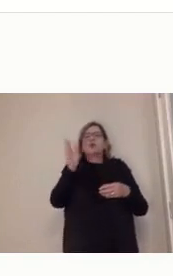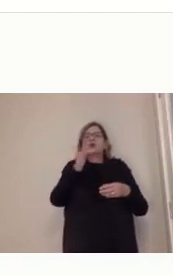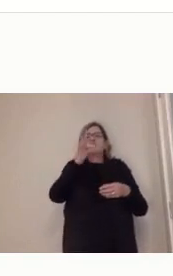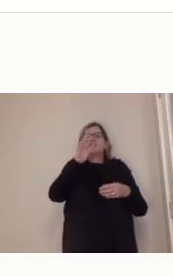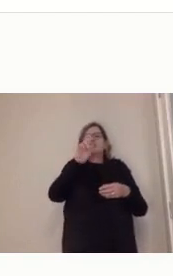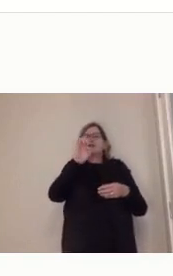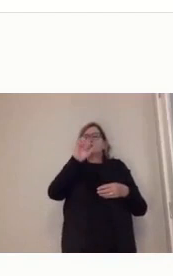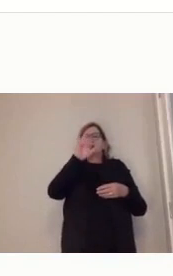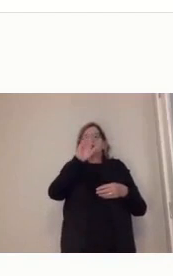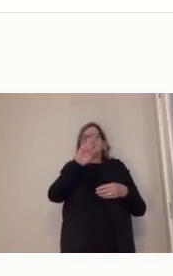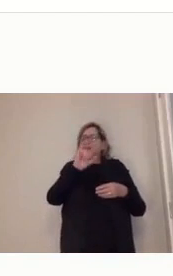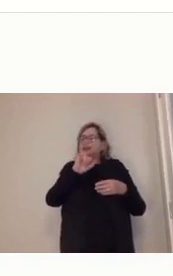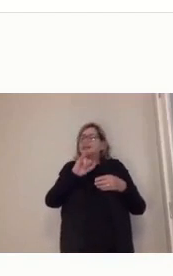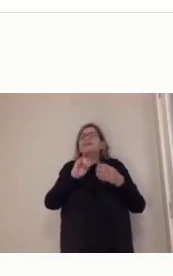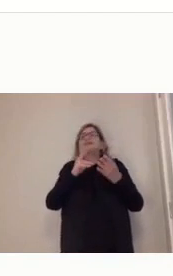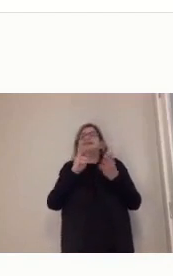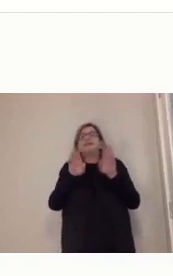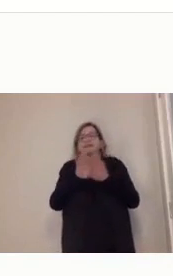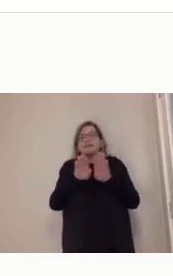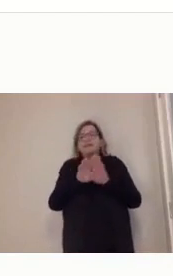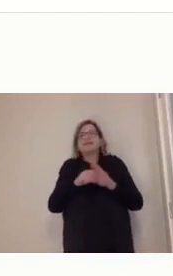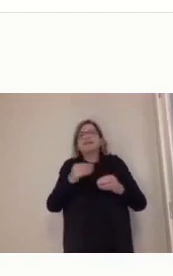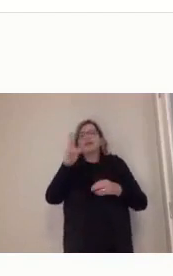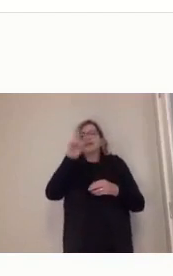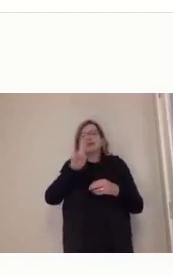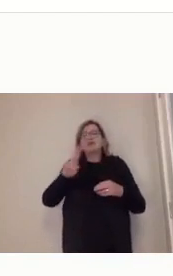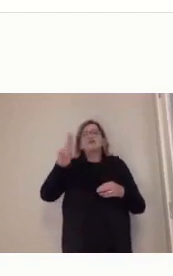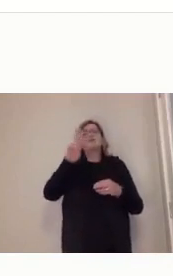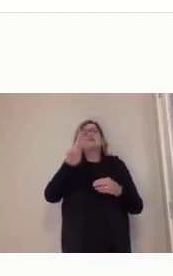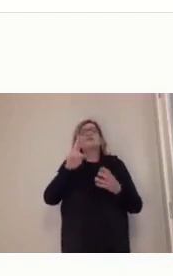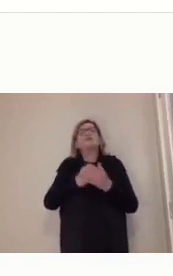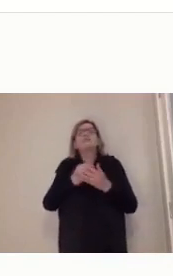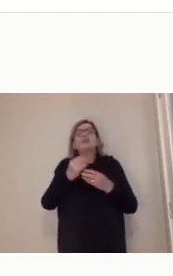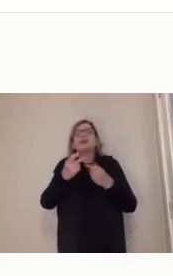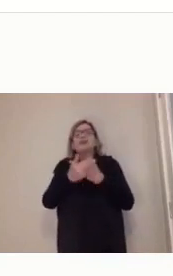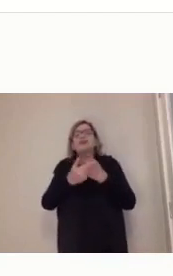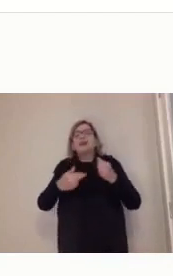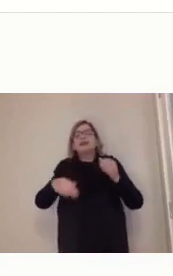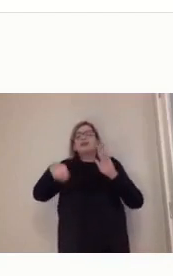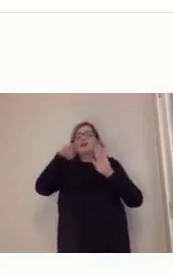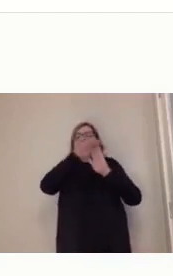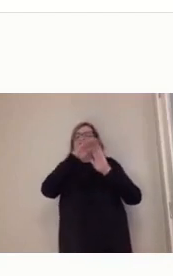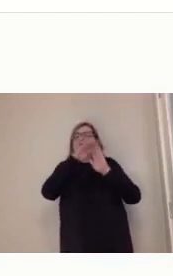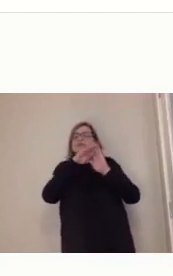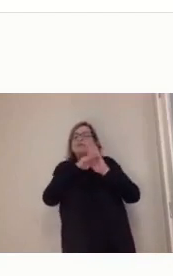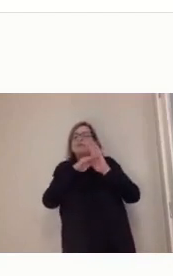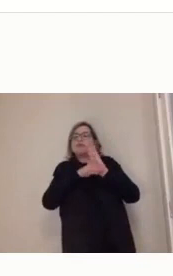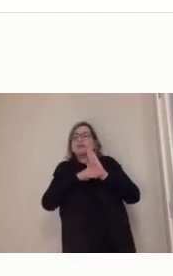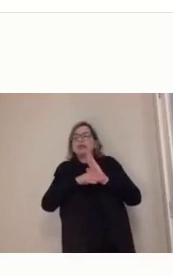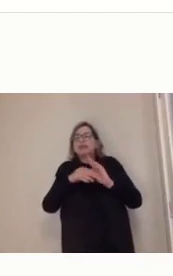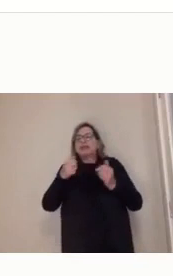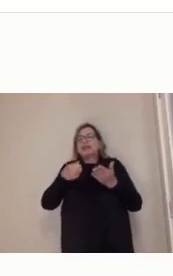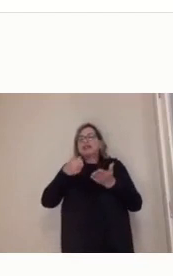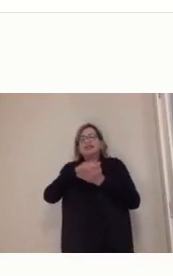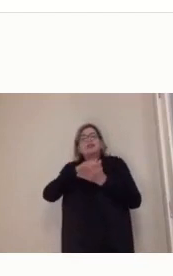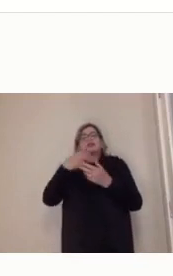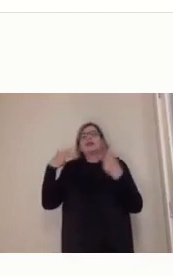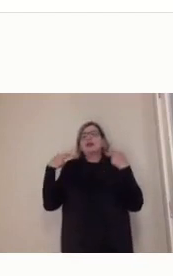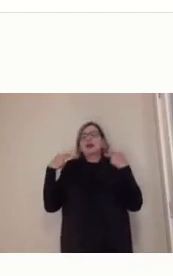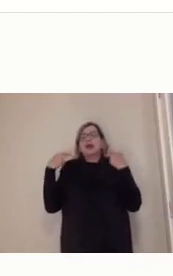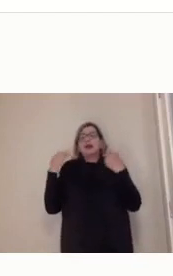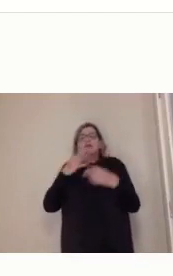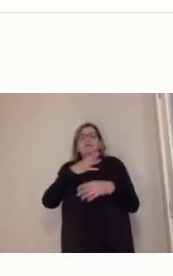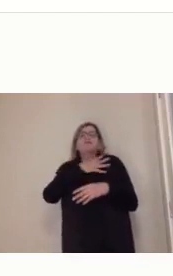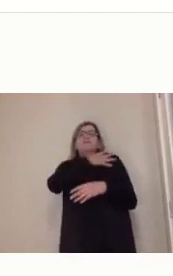deixados de lado, né? Em prol de outras coisas. Mas é verdade,